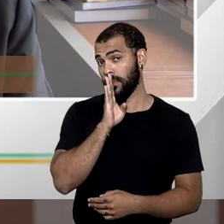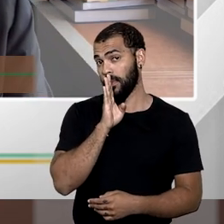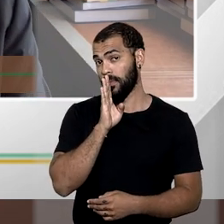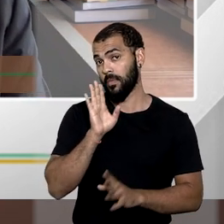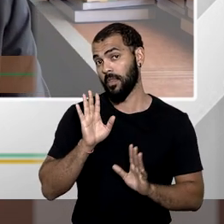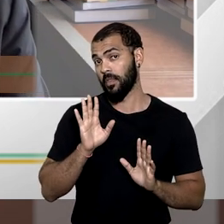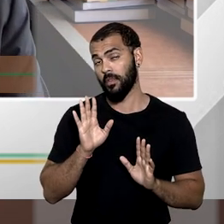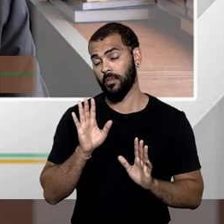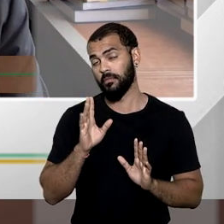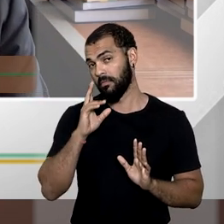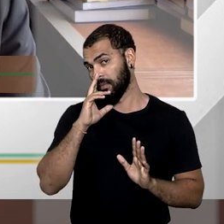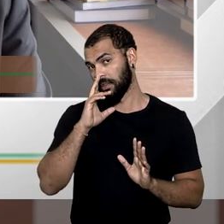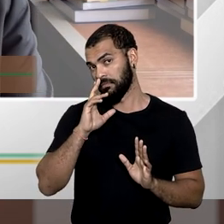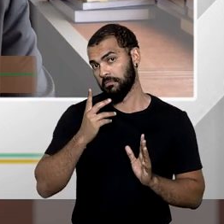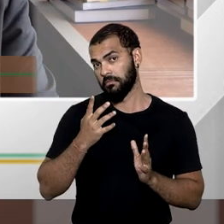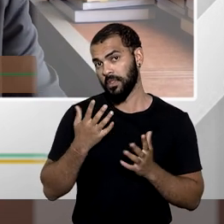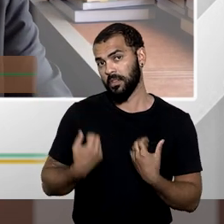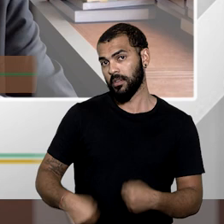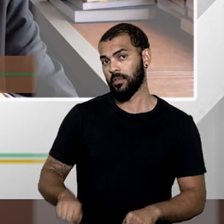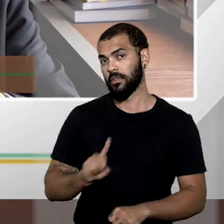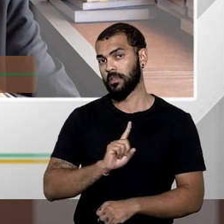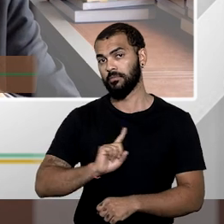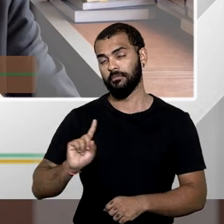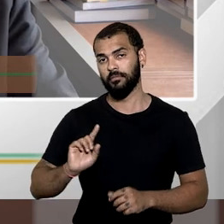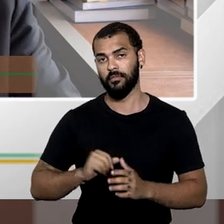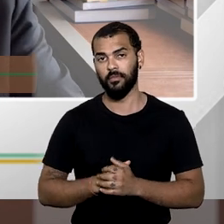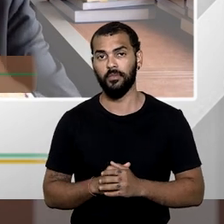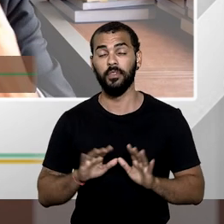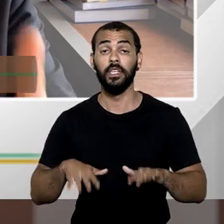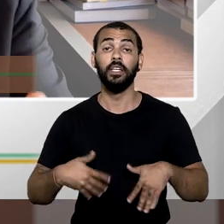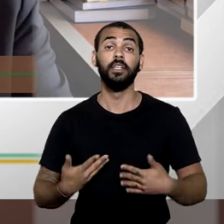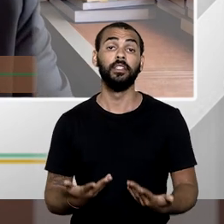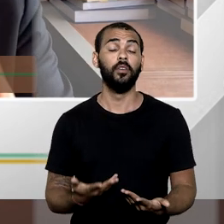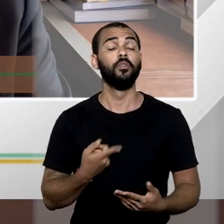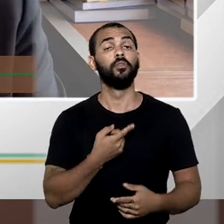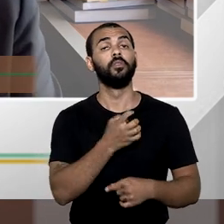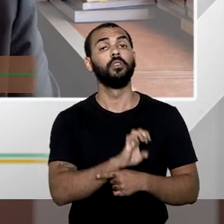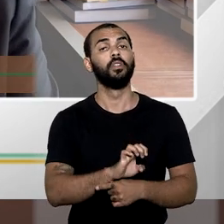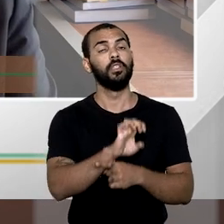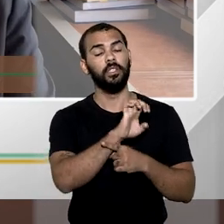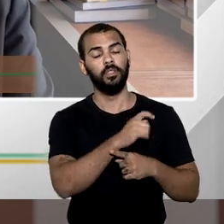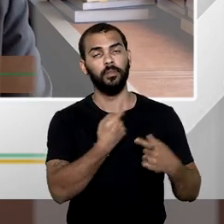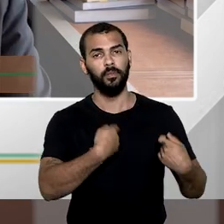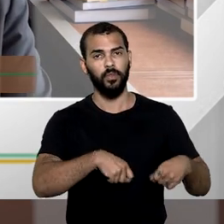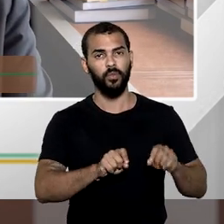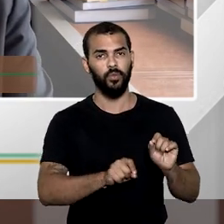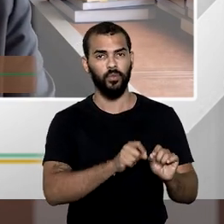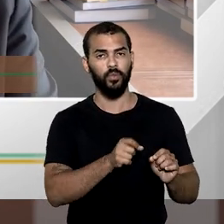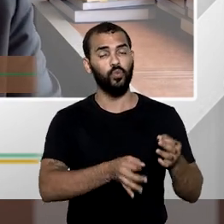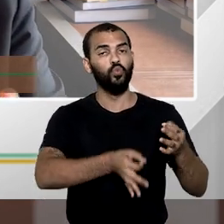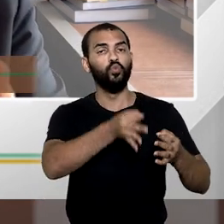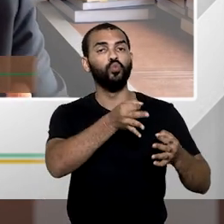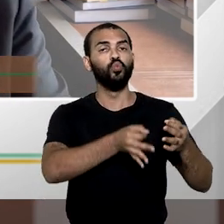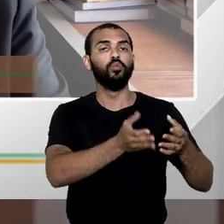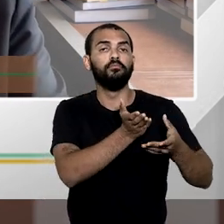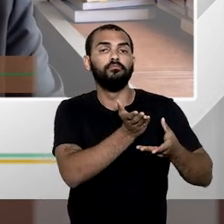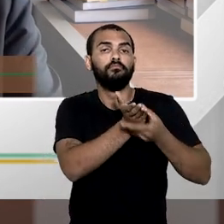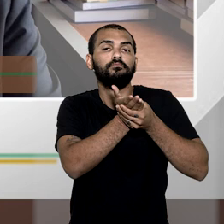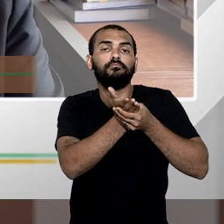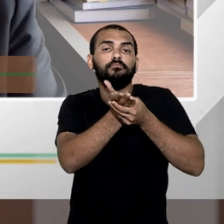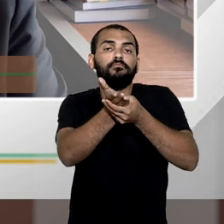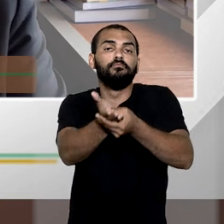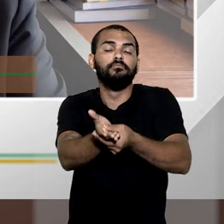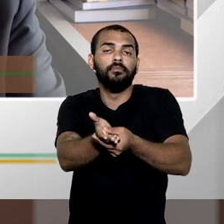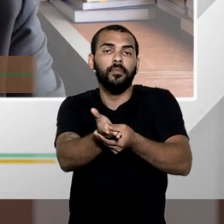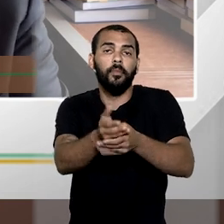rejeição para todos os filhos de direito. Então, o Estado ajuiza a ação de desapropriação, ação